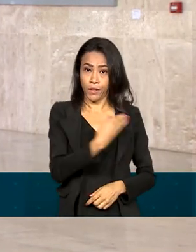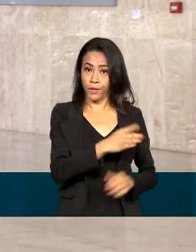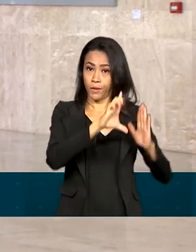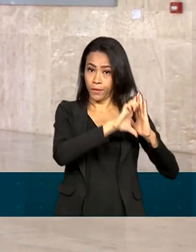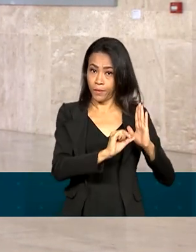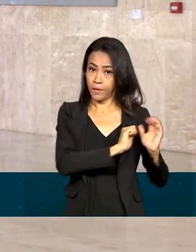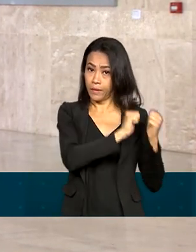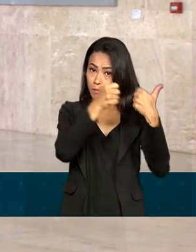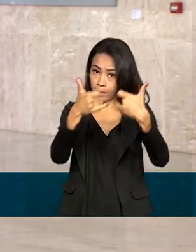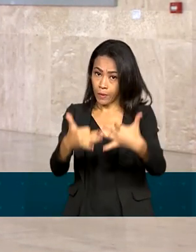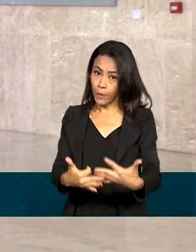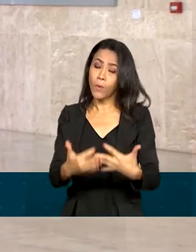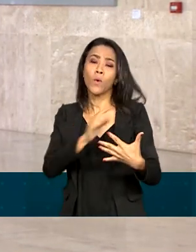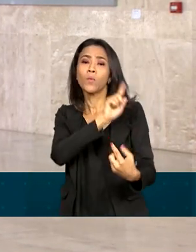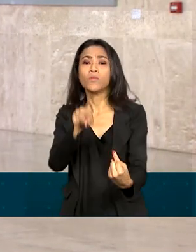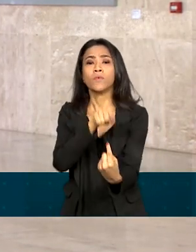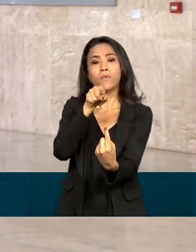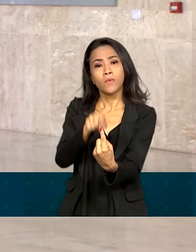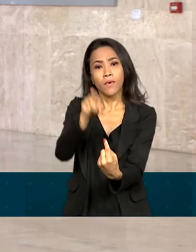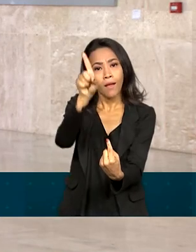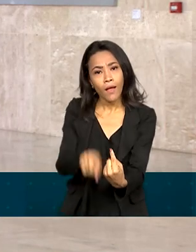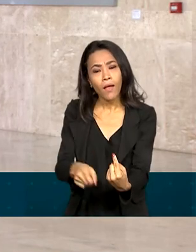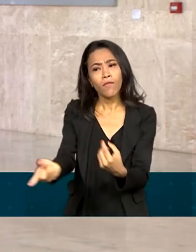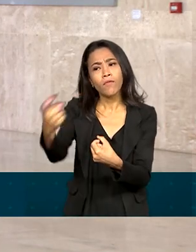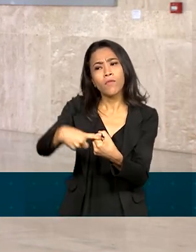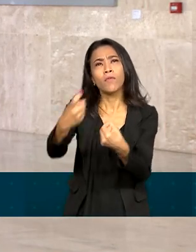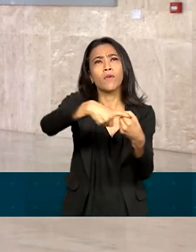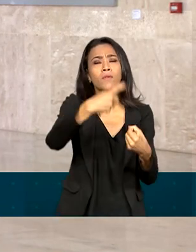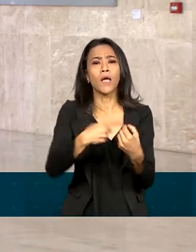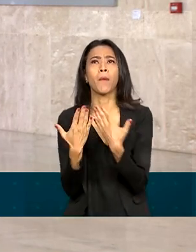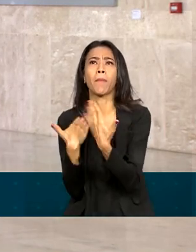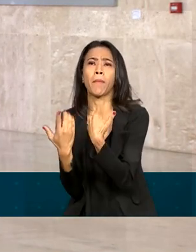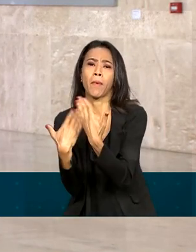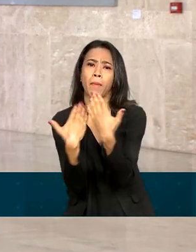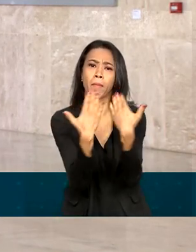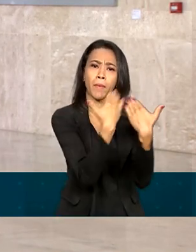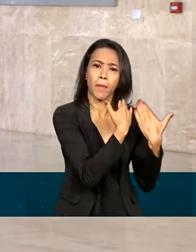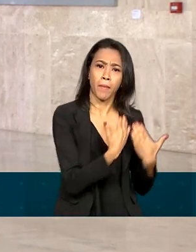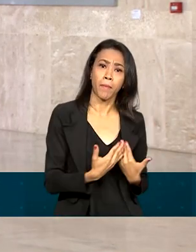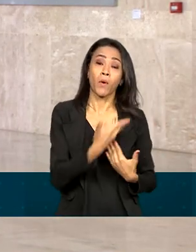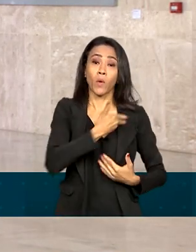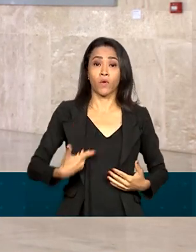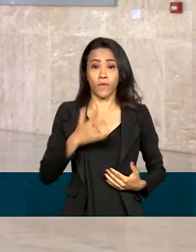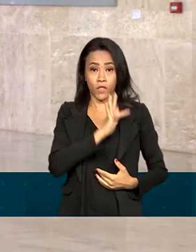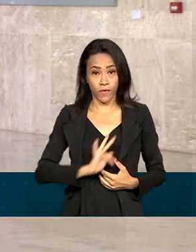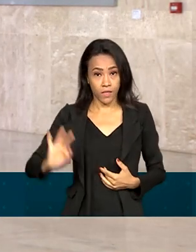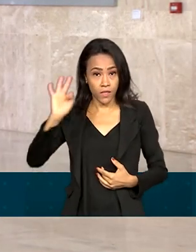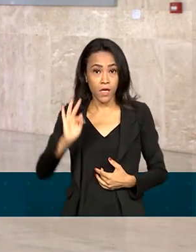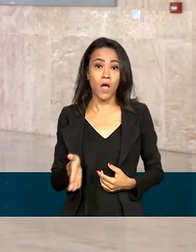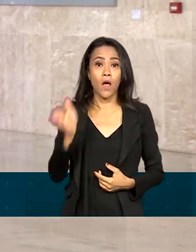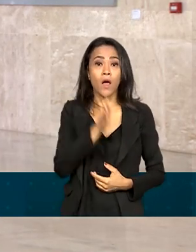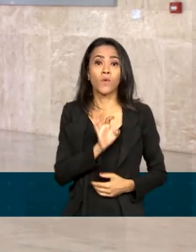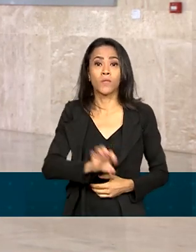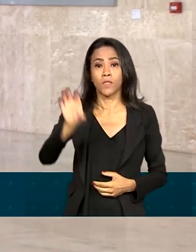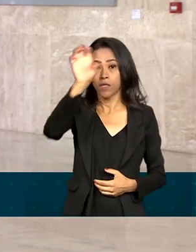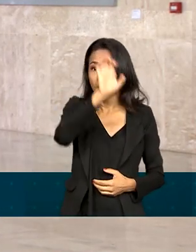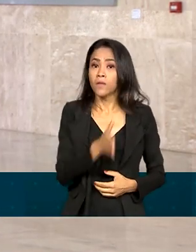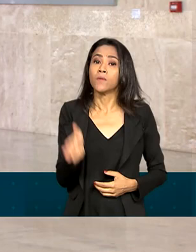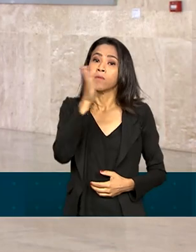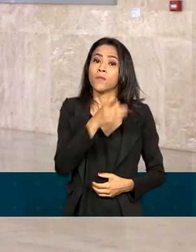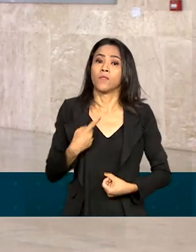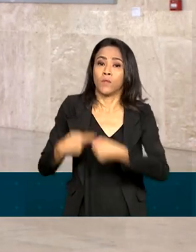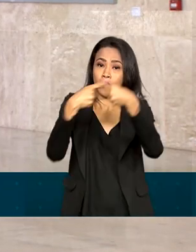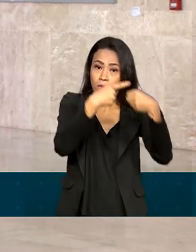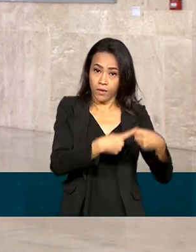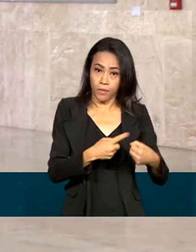a ideia é retomar as relações federativas com a União, Estados e Municípios. Quanto à